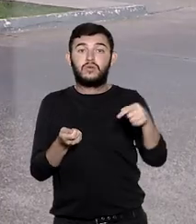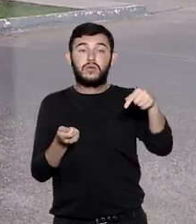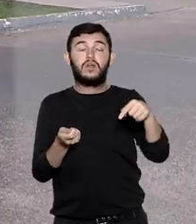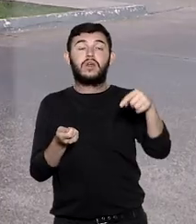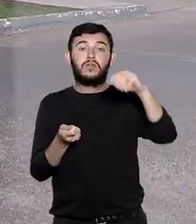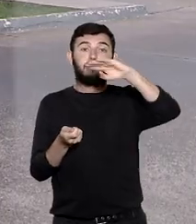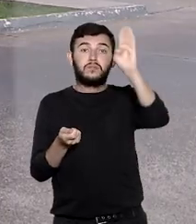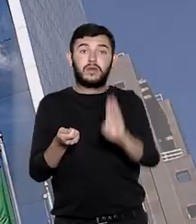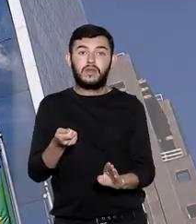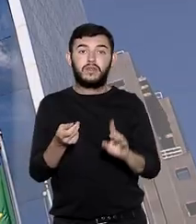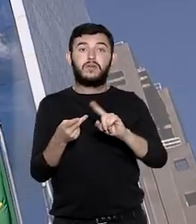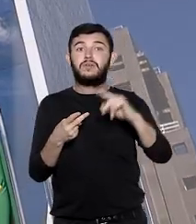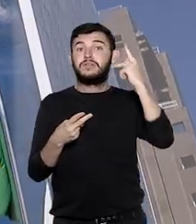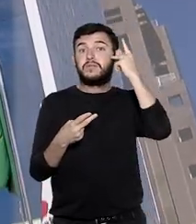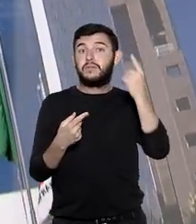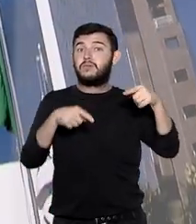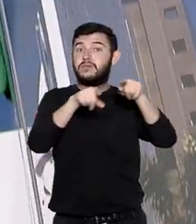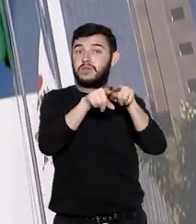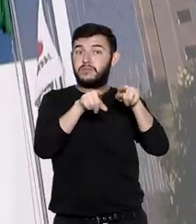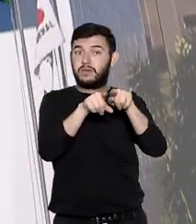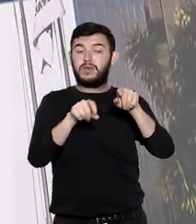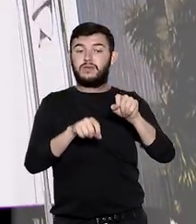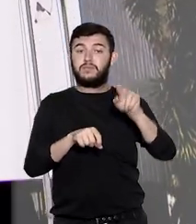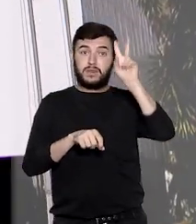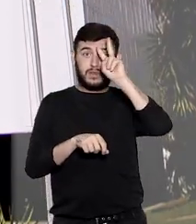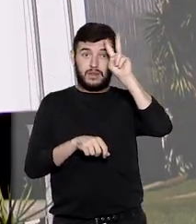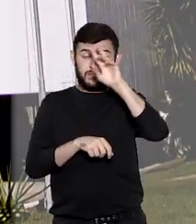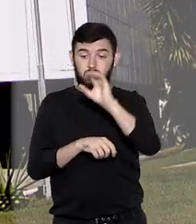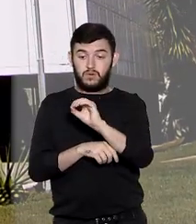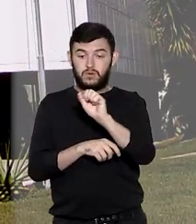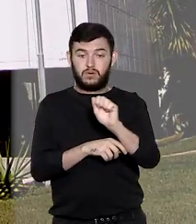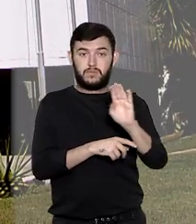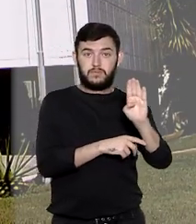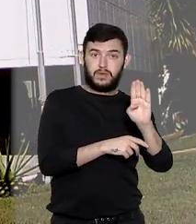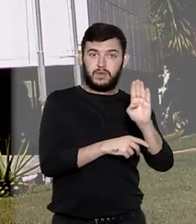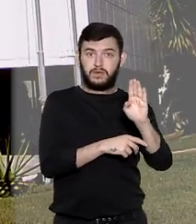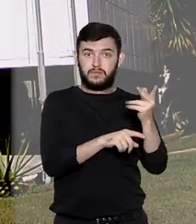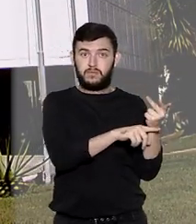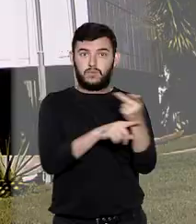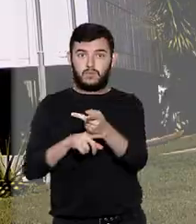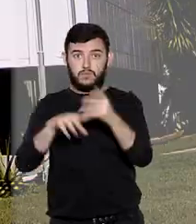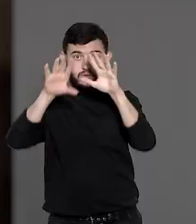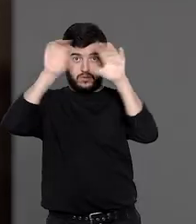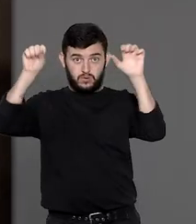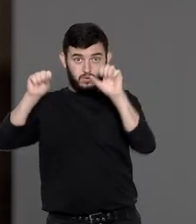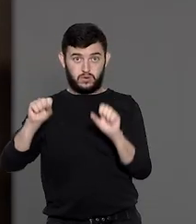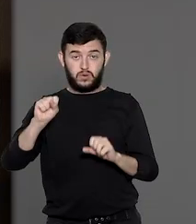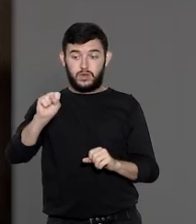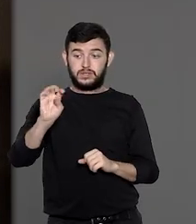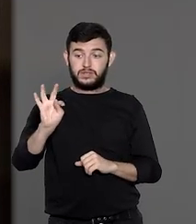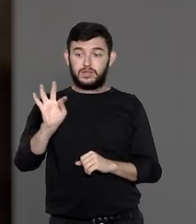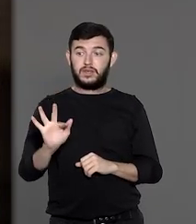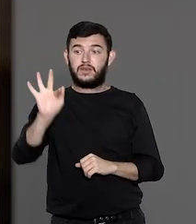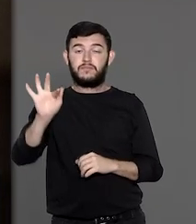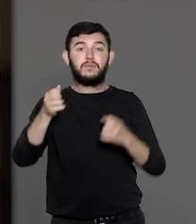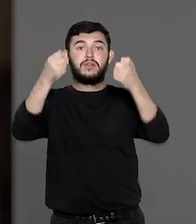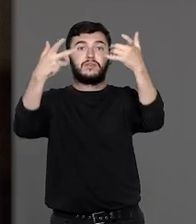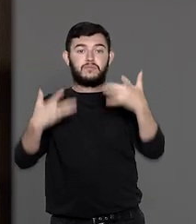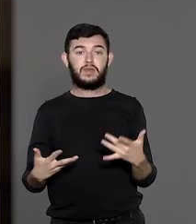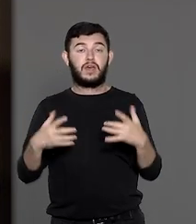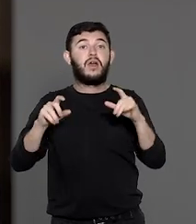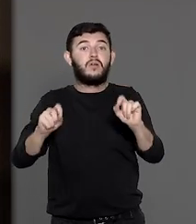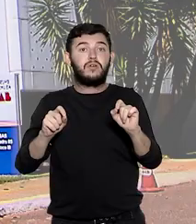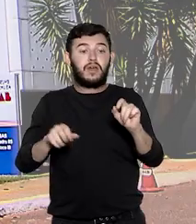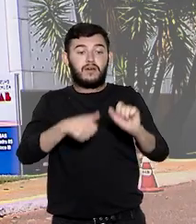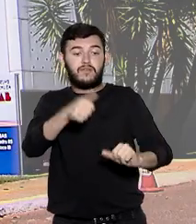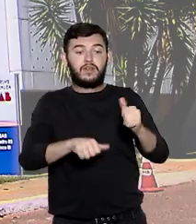Fazenda de São Paulo, que lembrou que a Ordem dos Advogados do Brasil já levou ao STF a discussão sobre a fixação